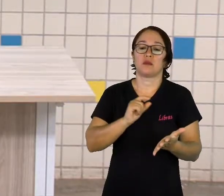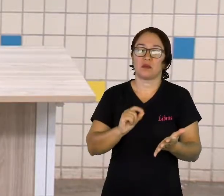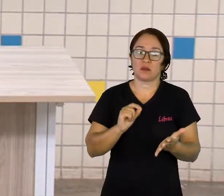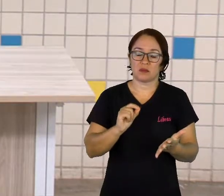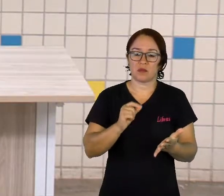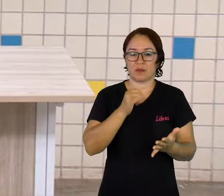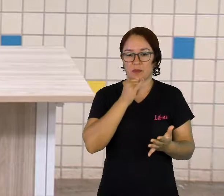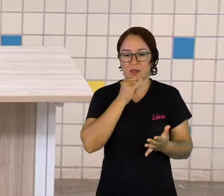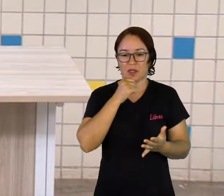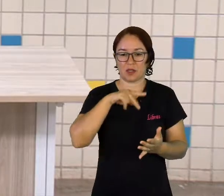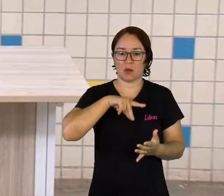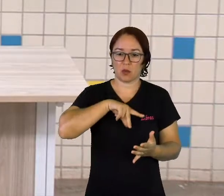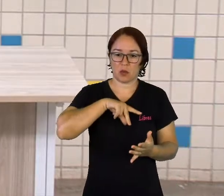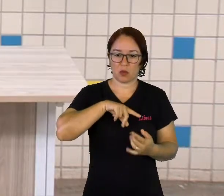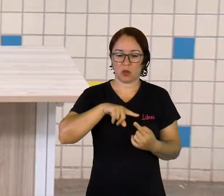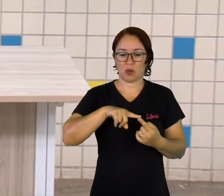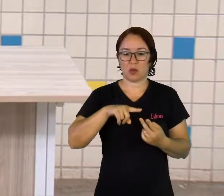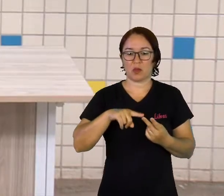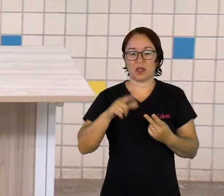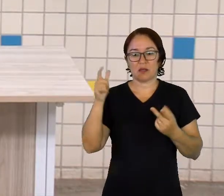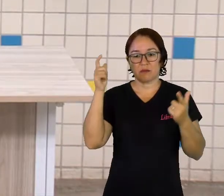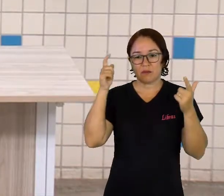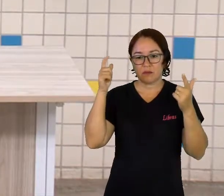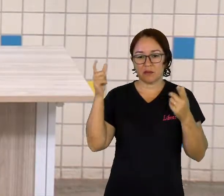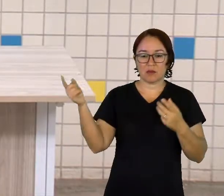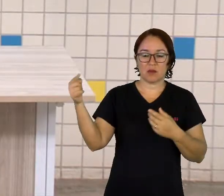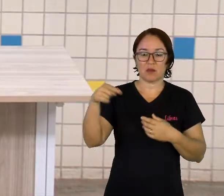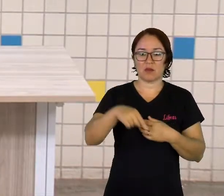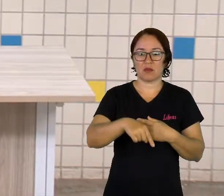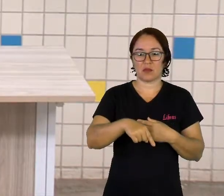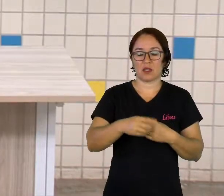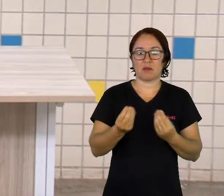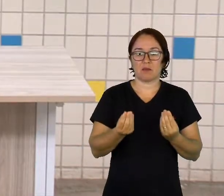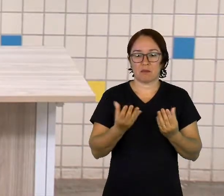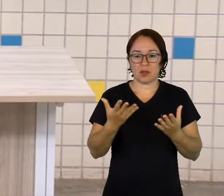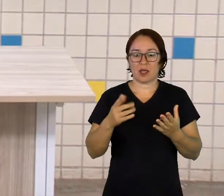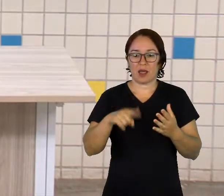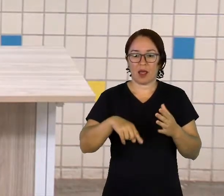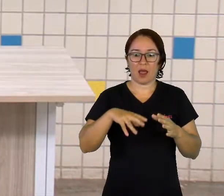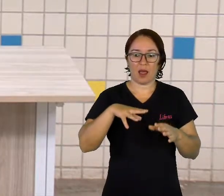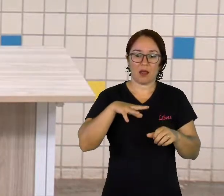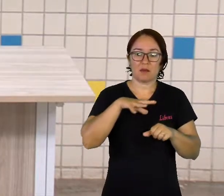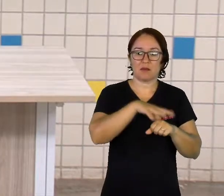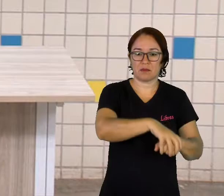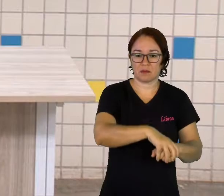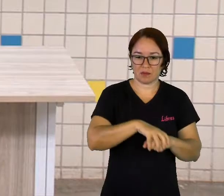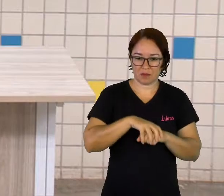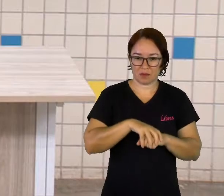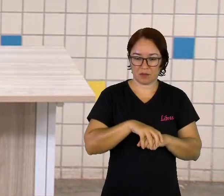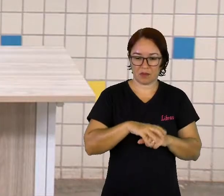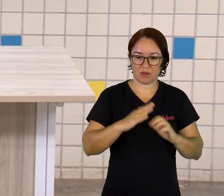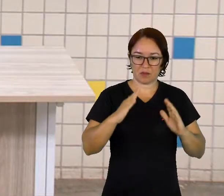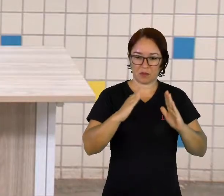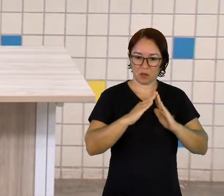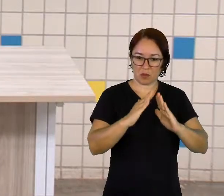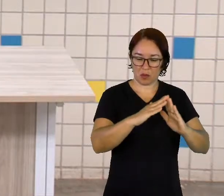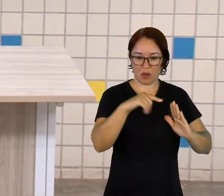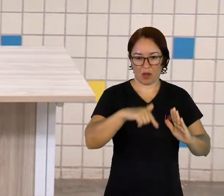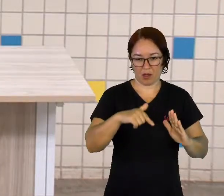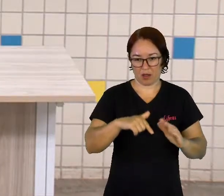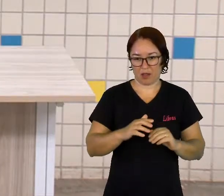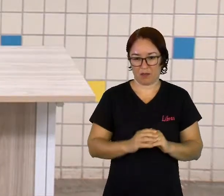portugueses e os espanhóis vieram para colonizar. Os italianos vieram para